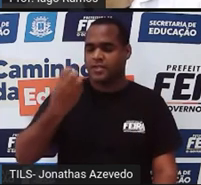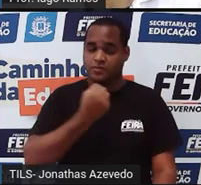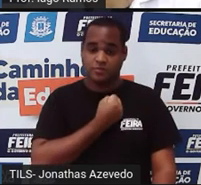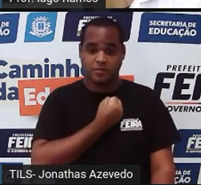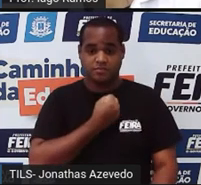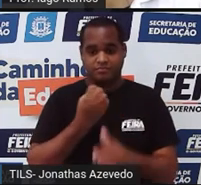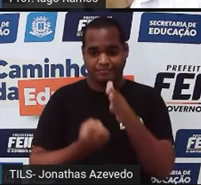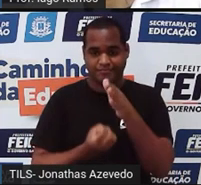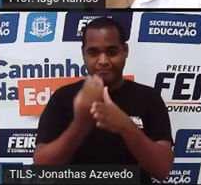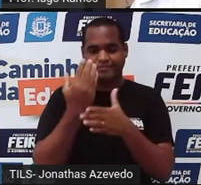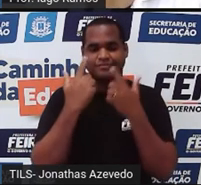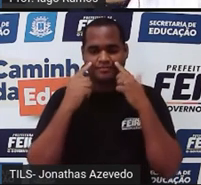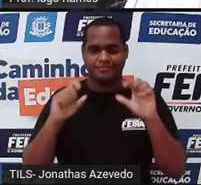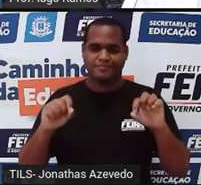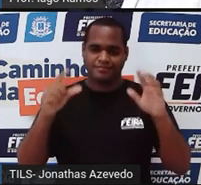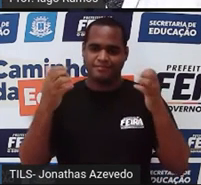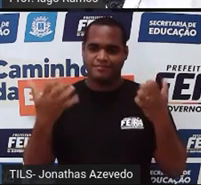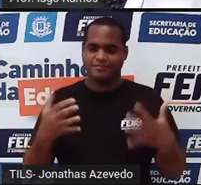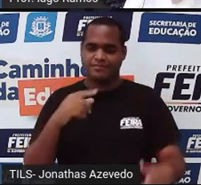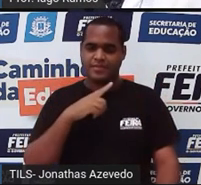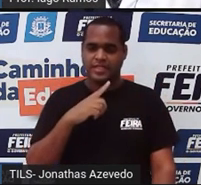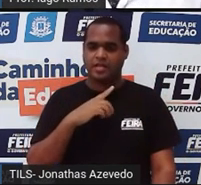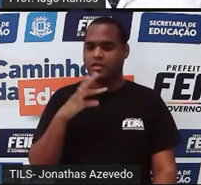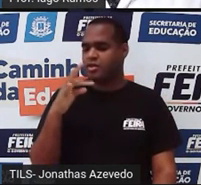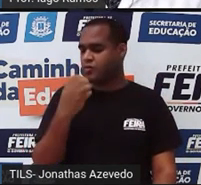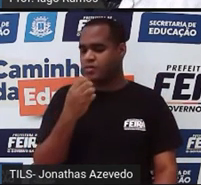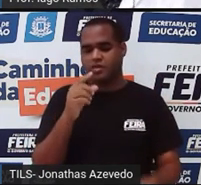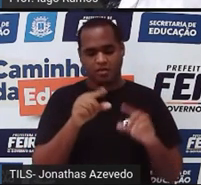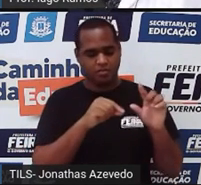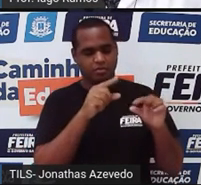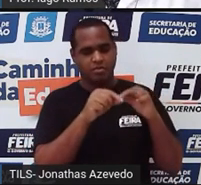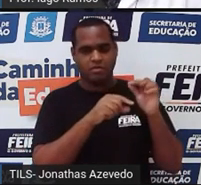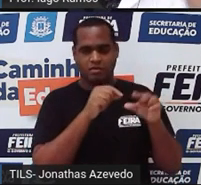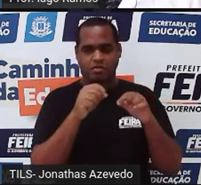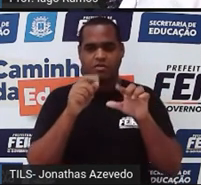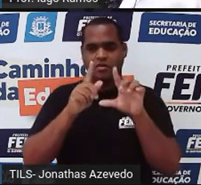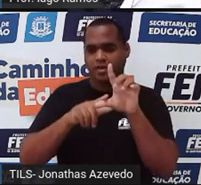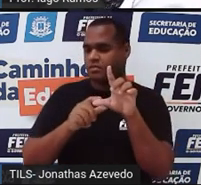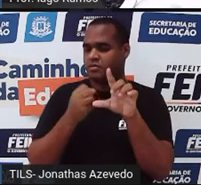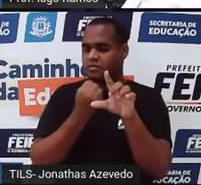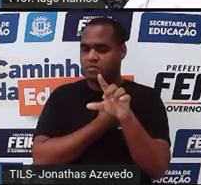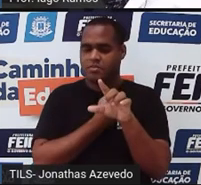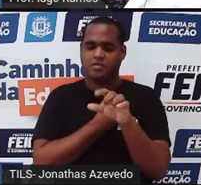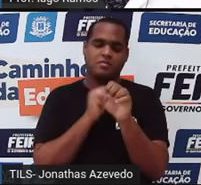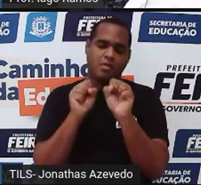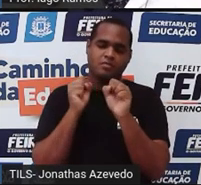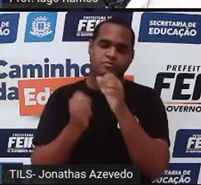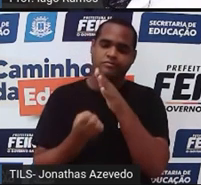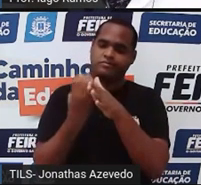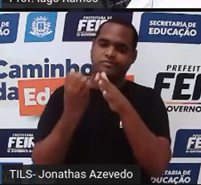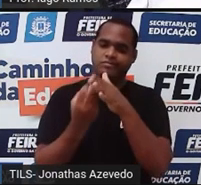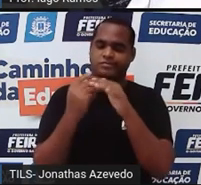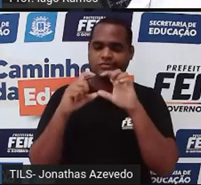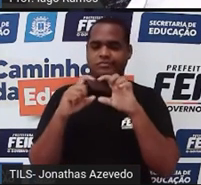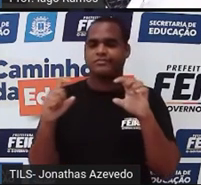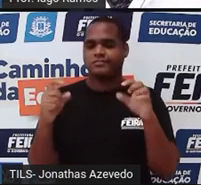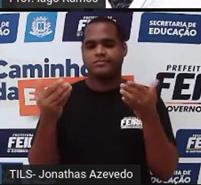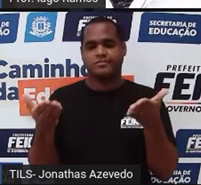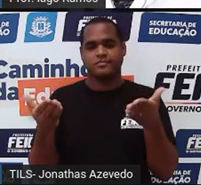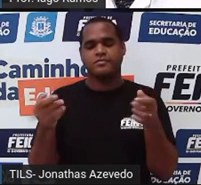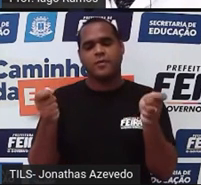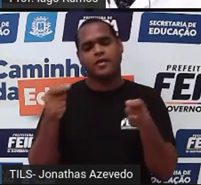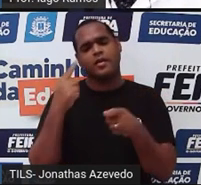apareceu na placa. Pronto, eu tenho aí todas as opções de cada letra e de cada número que pode aparecer nessa placa. O eu faço?